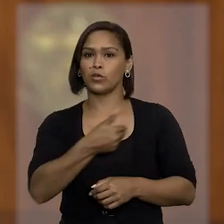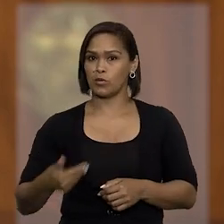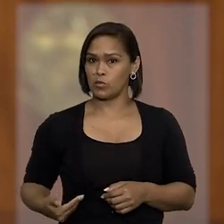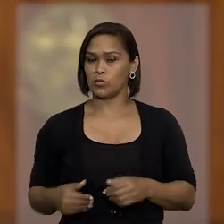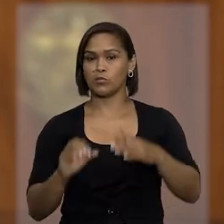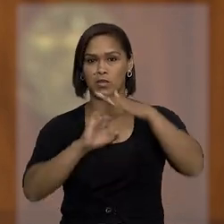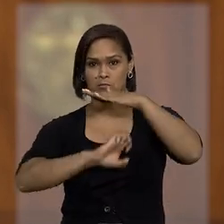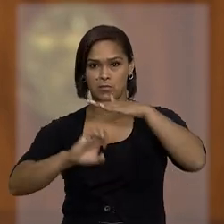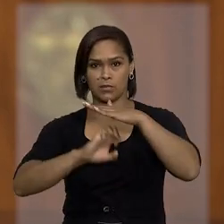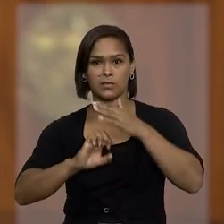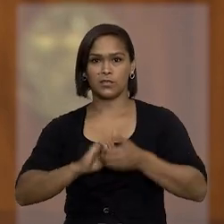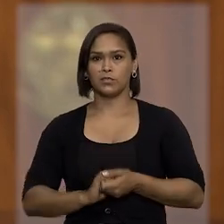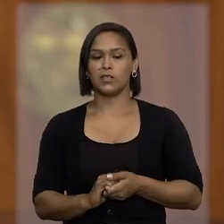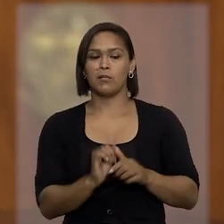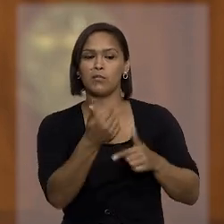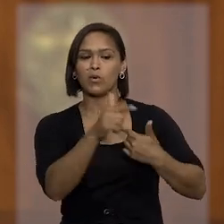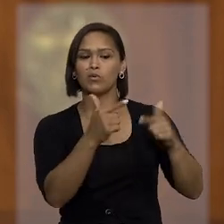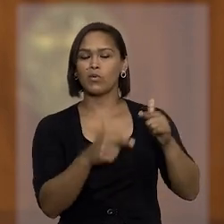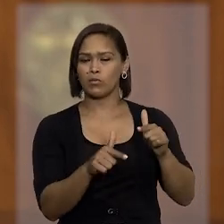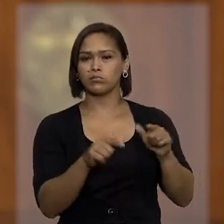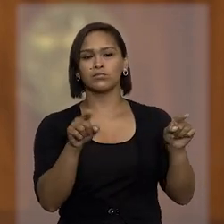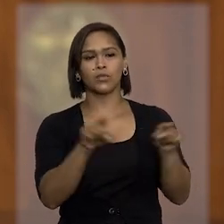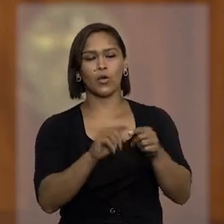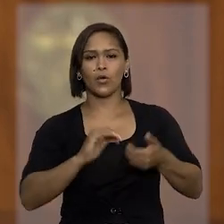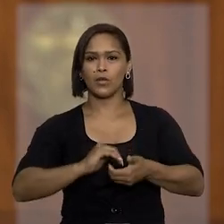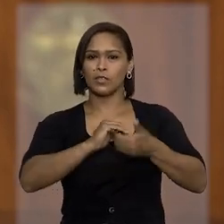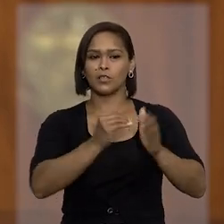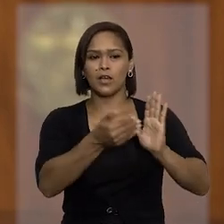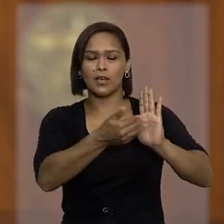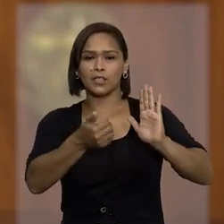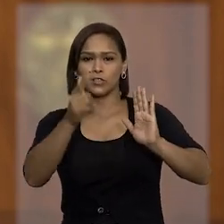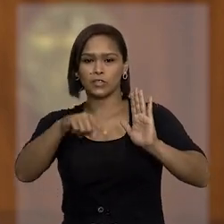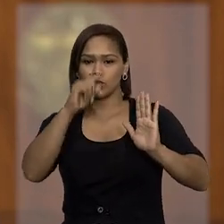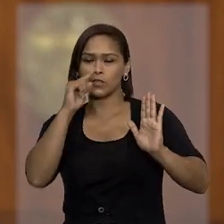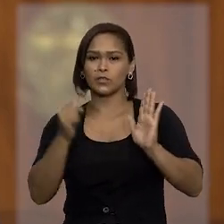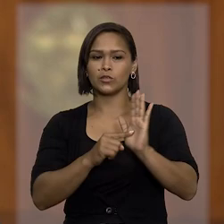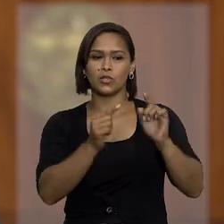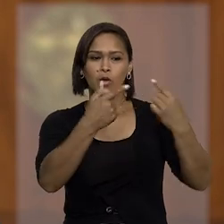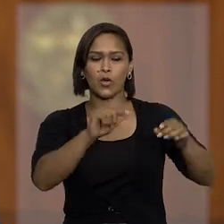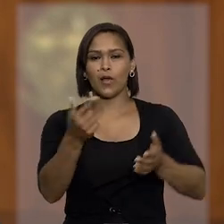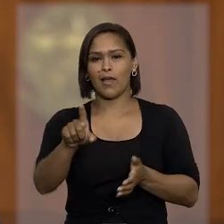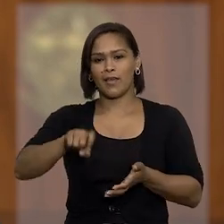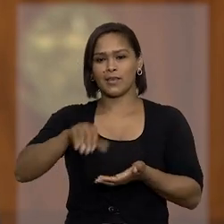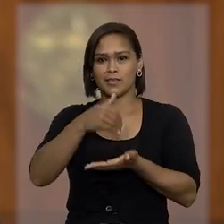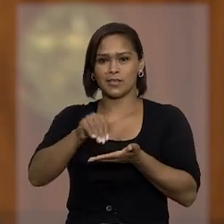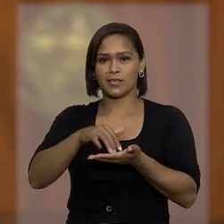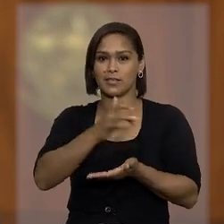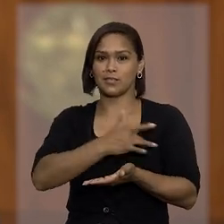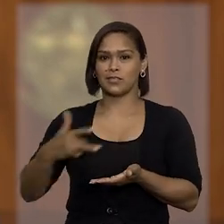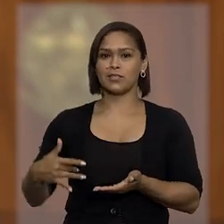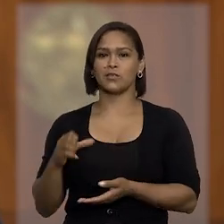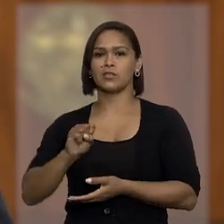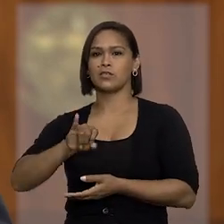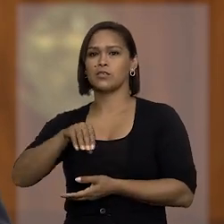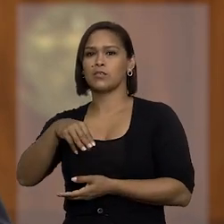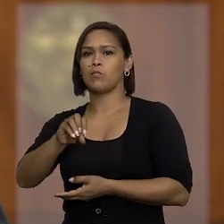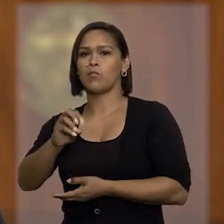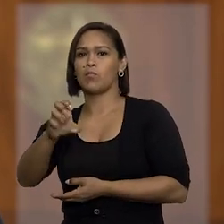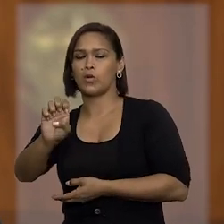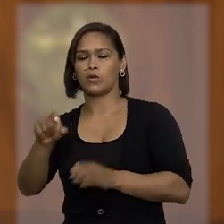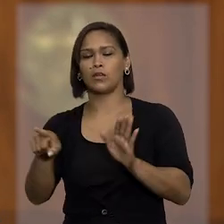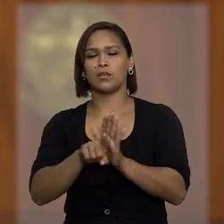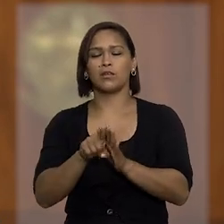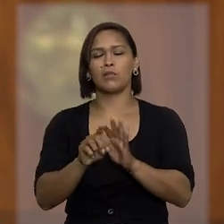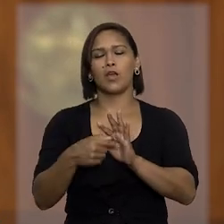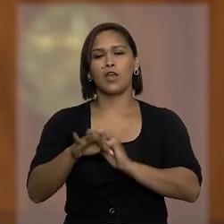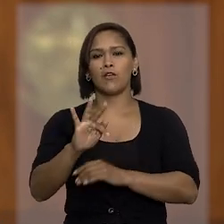e empresários. Por outro lado, o colegiado rejeitou a denúncia contra a ex-secretária de Saúde, Simônio Papaz, e contra o